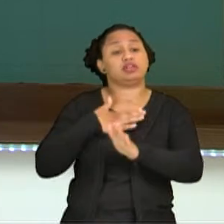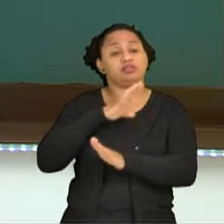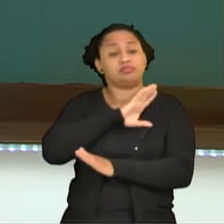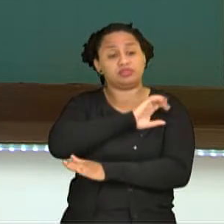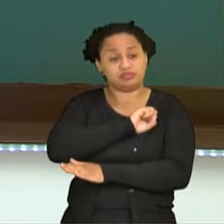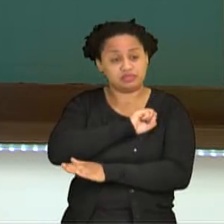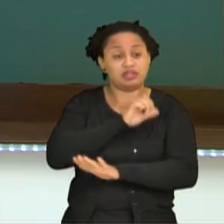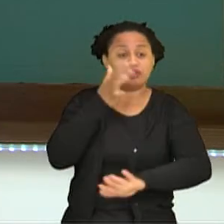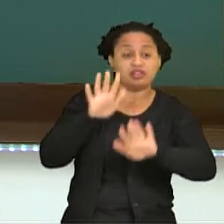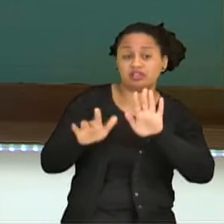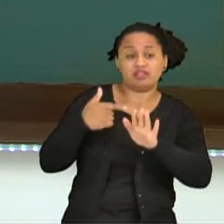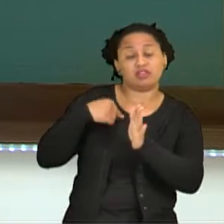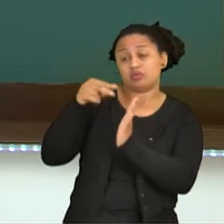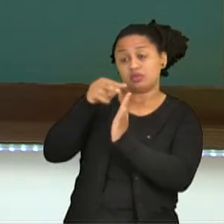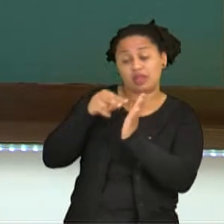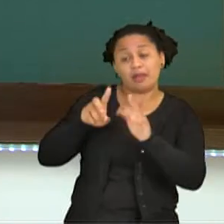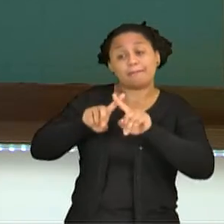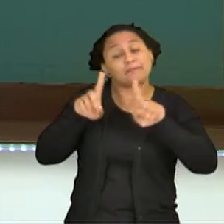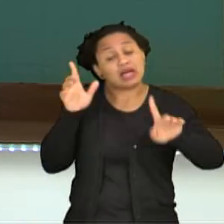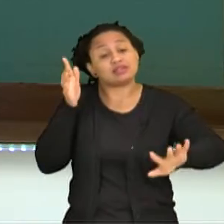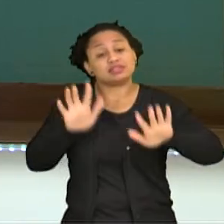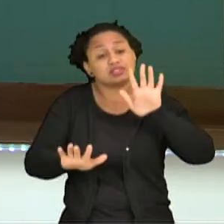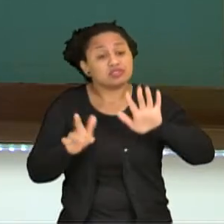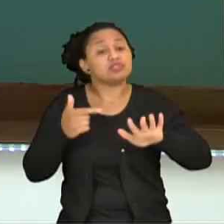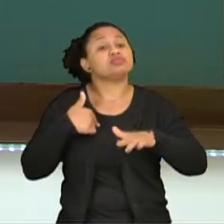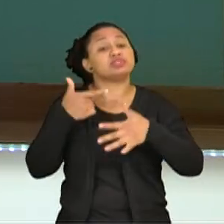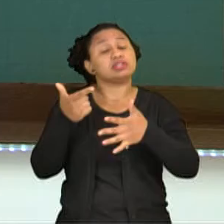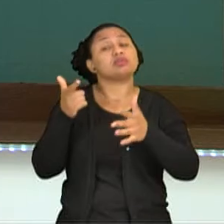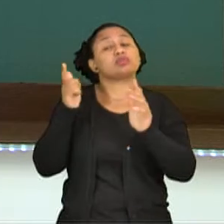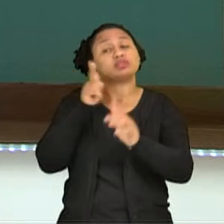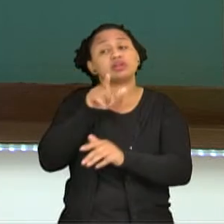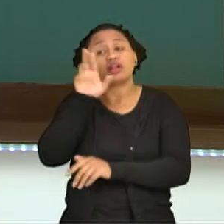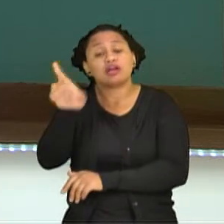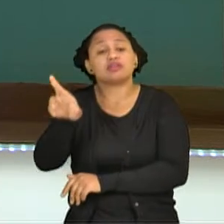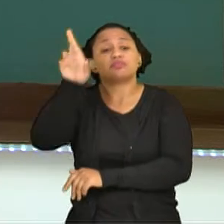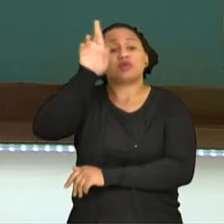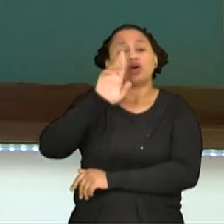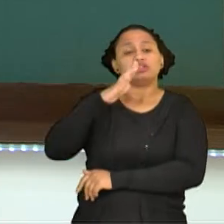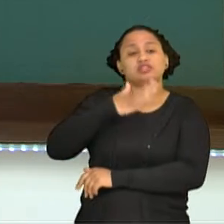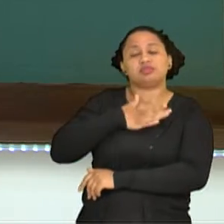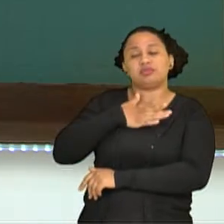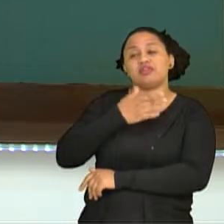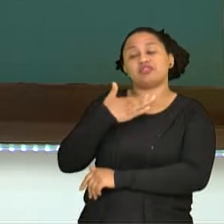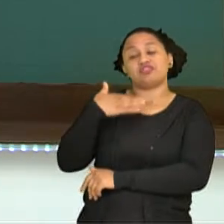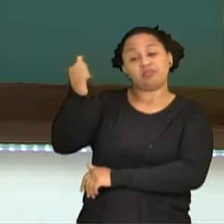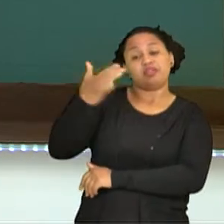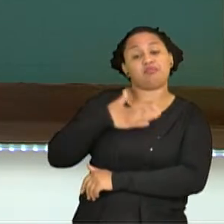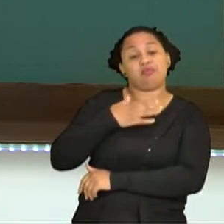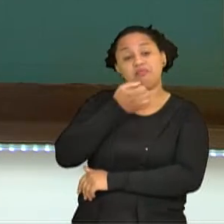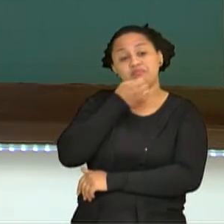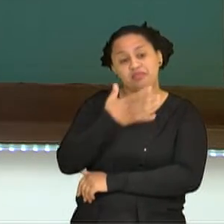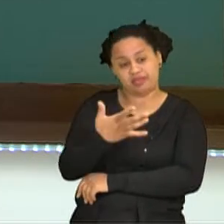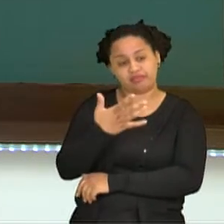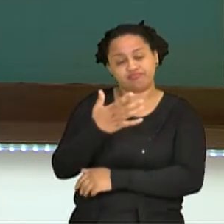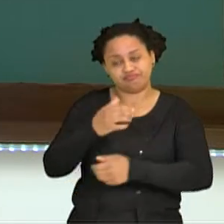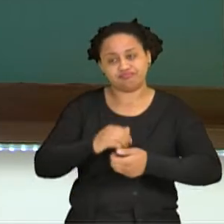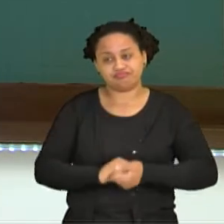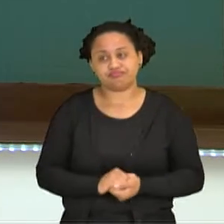Talvez tu não a leias, mas quem sabe tu até darás resposta imediata me chamando de meu bem.